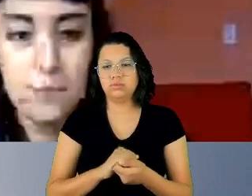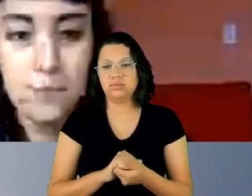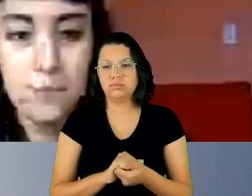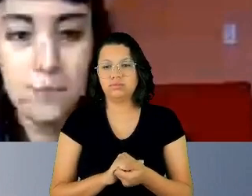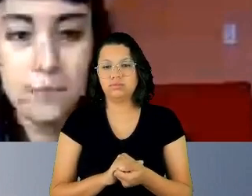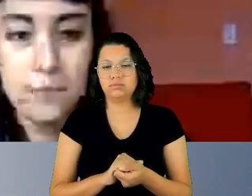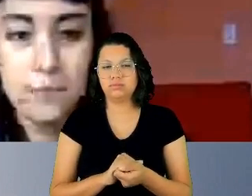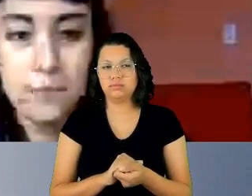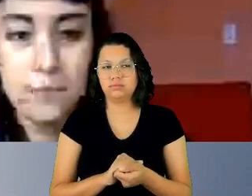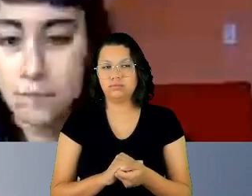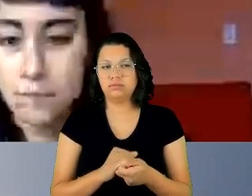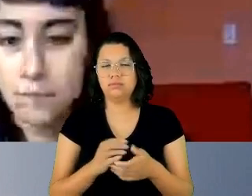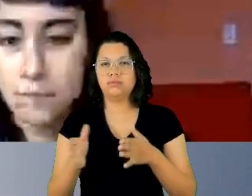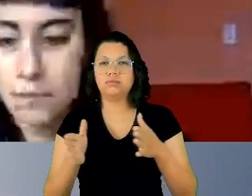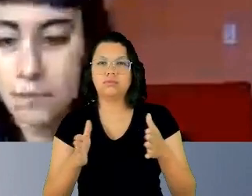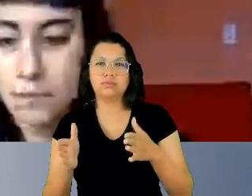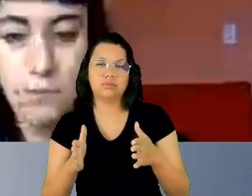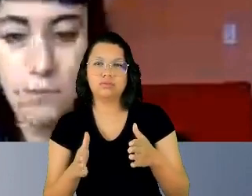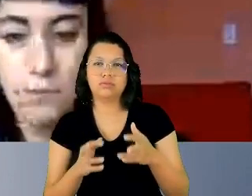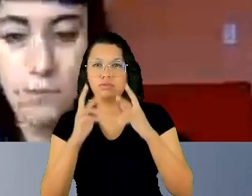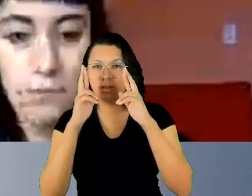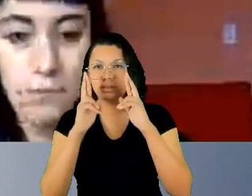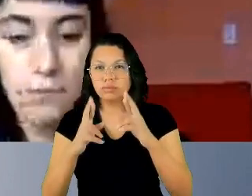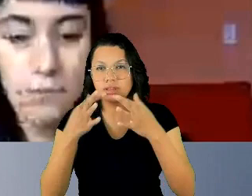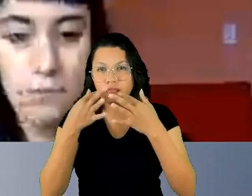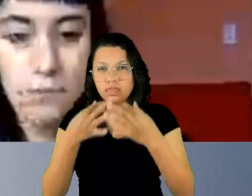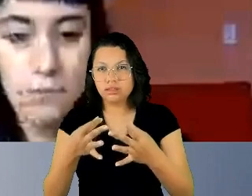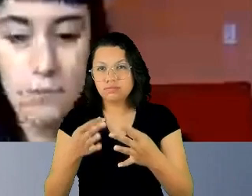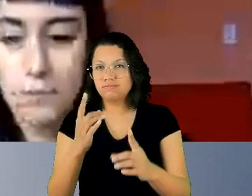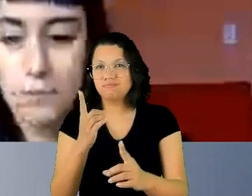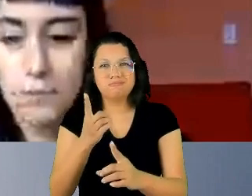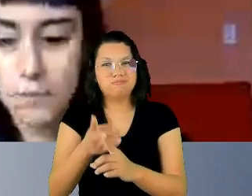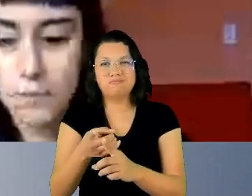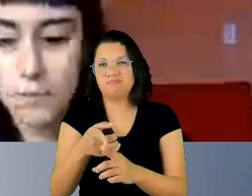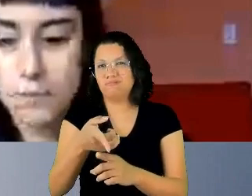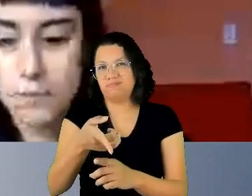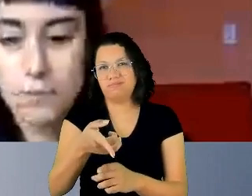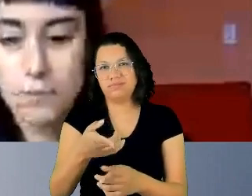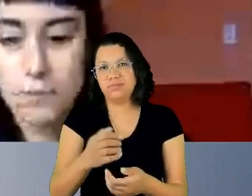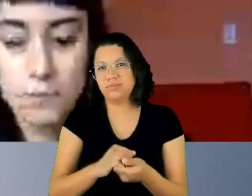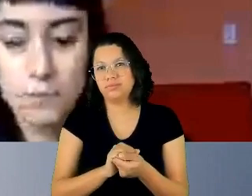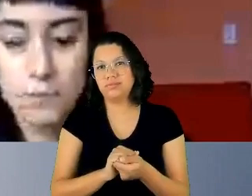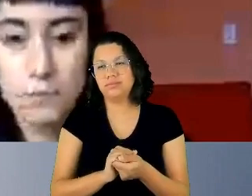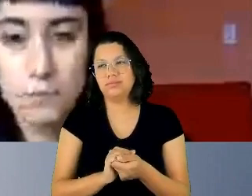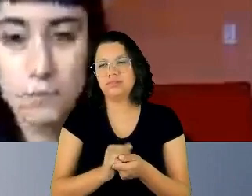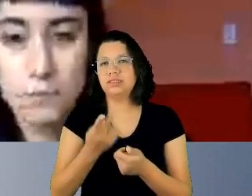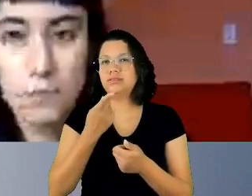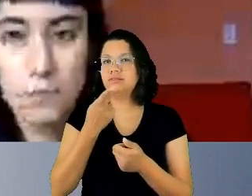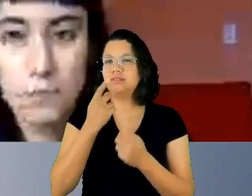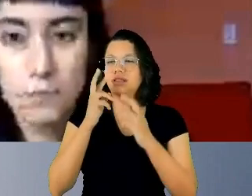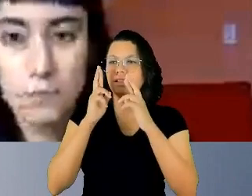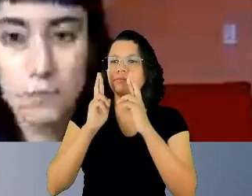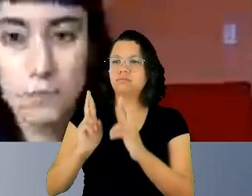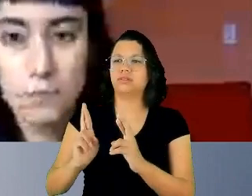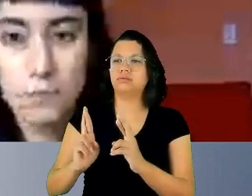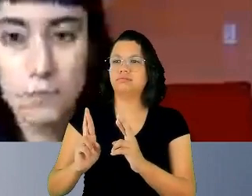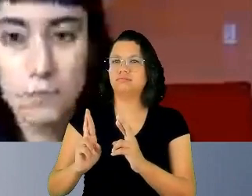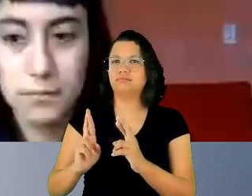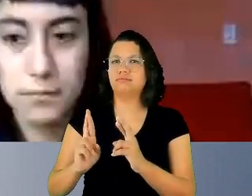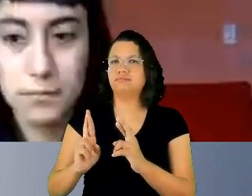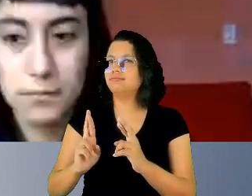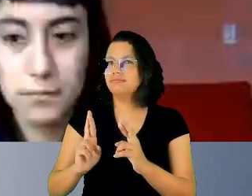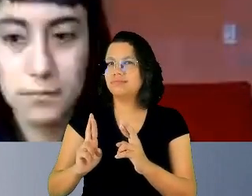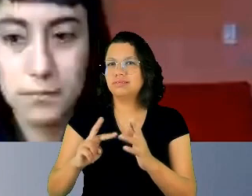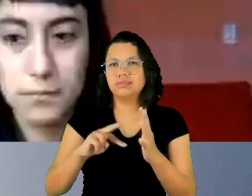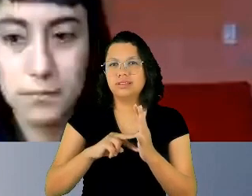em situações em que o respeito e a atenção não se encontram presentes. Você falar em respeito não se trata